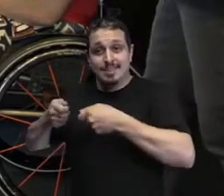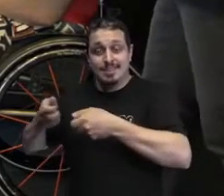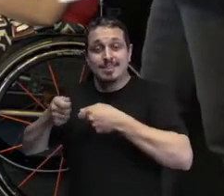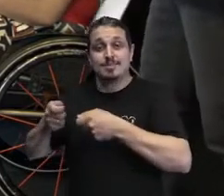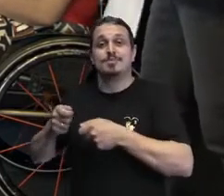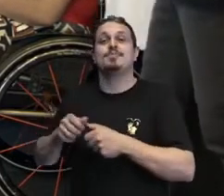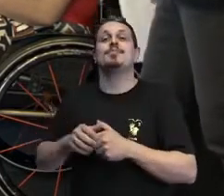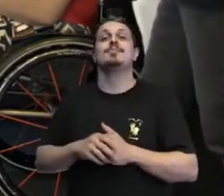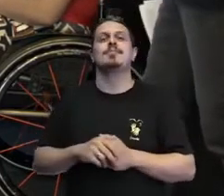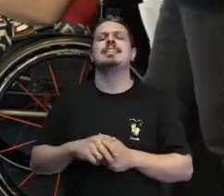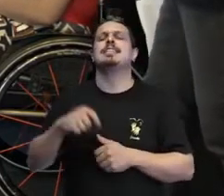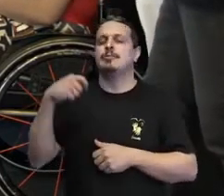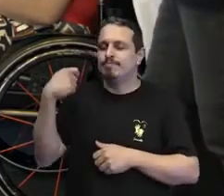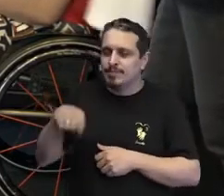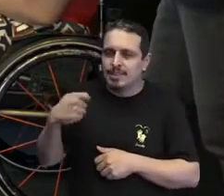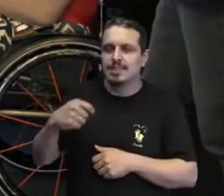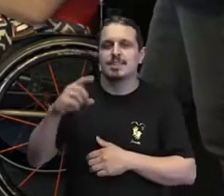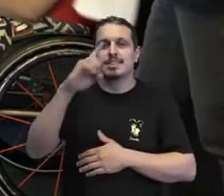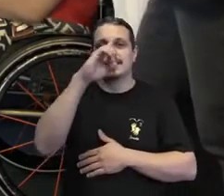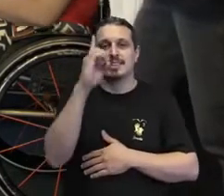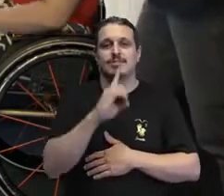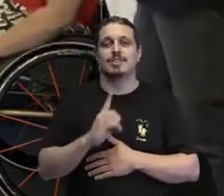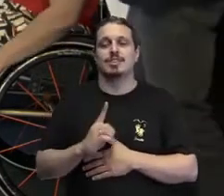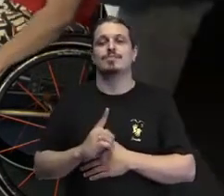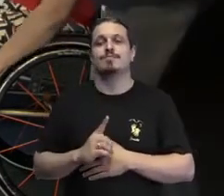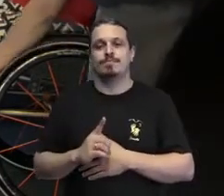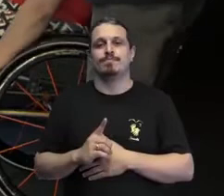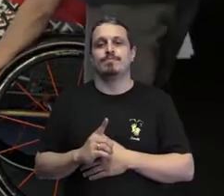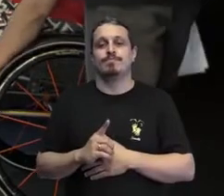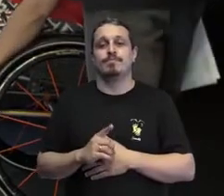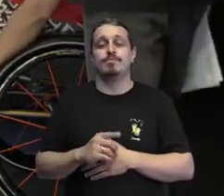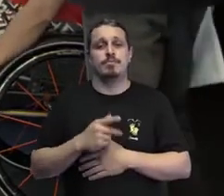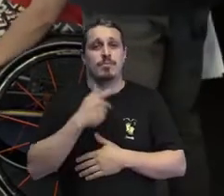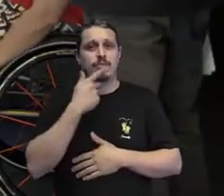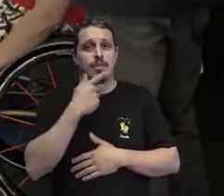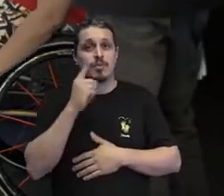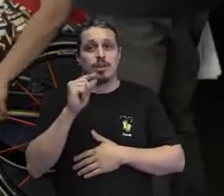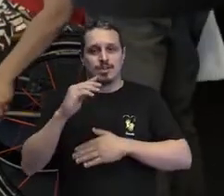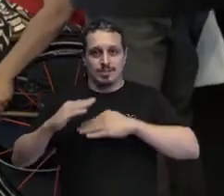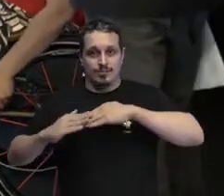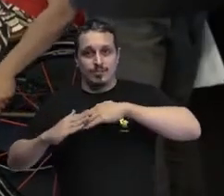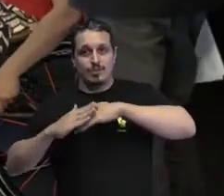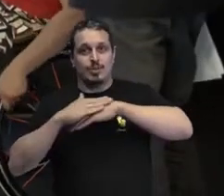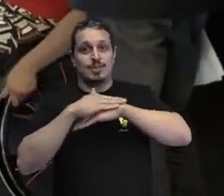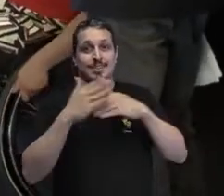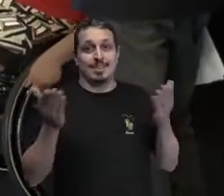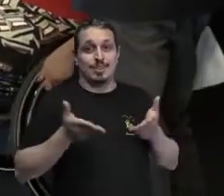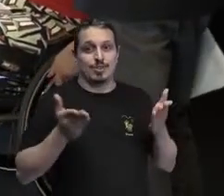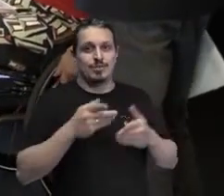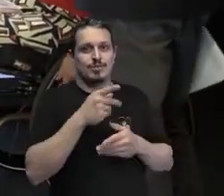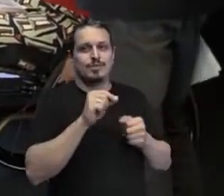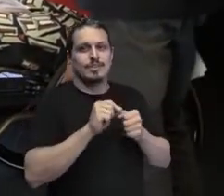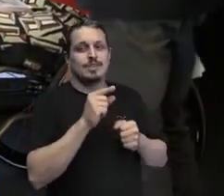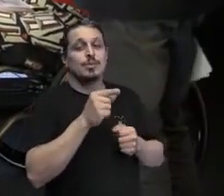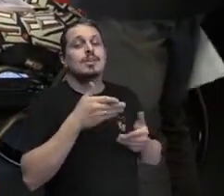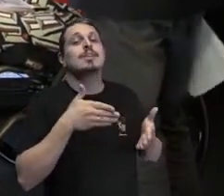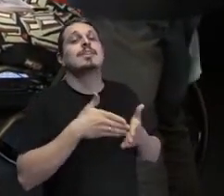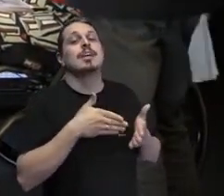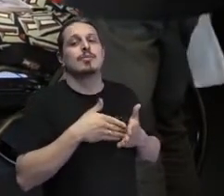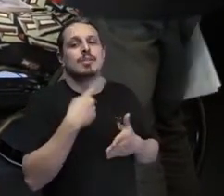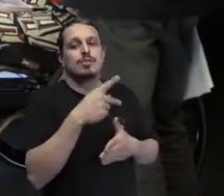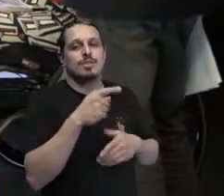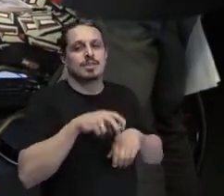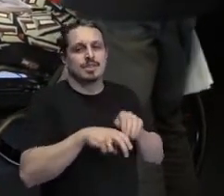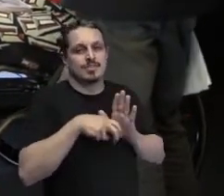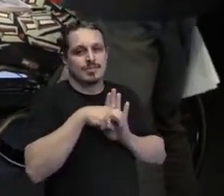é direito, entendeu? Porque, para que você, o que ele falou sobre rampa, quais são hoje os outros obstáculos que você tem? Que você, as pessoas com